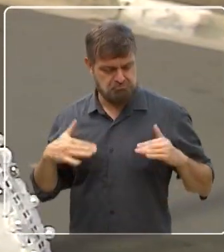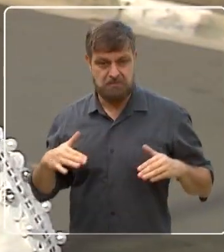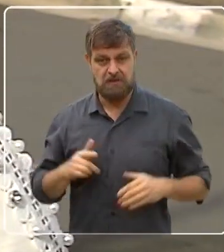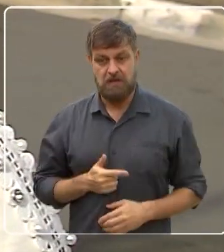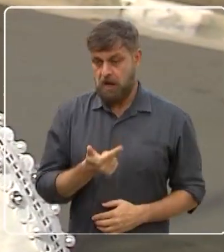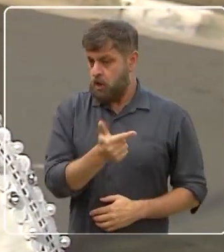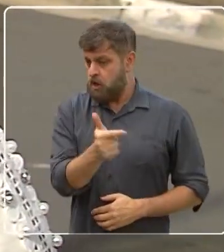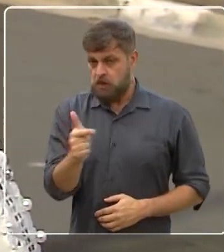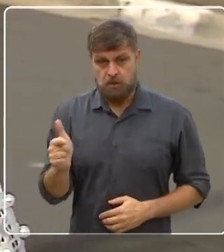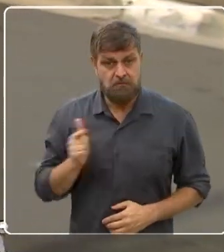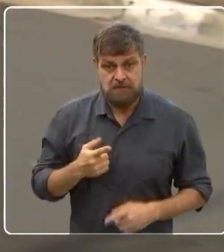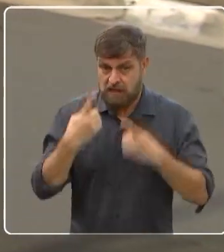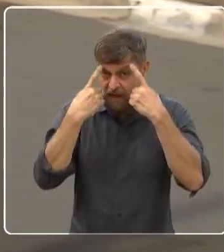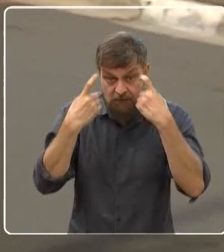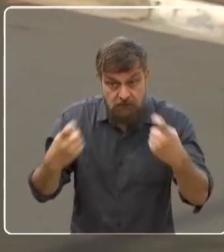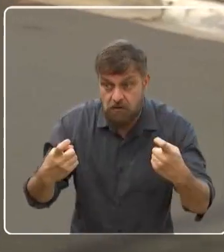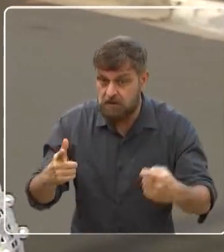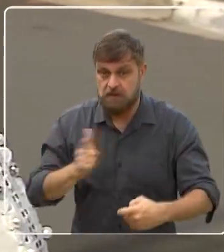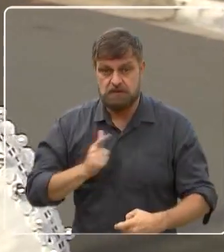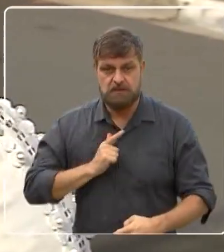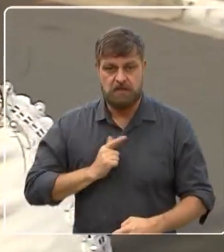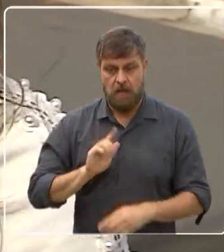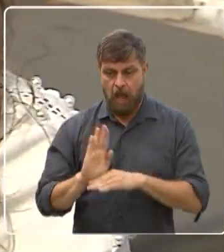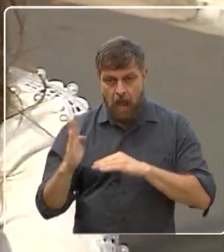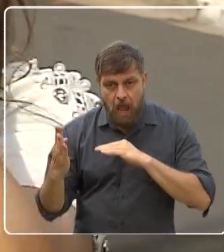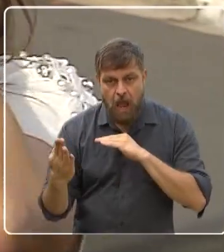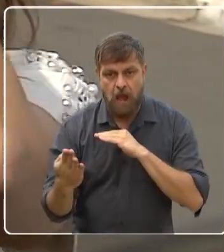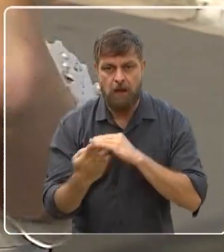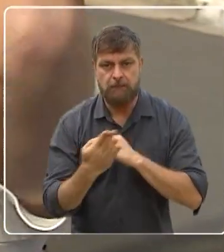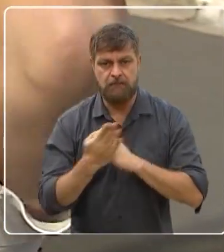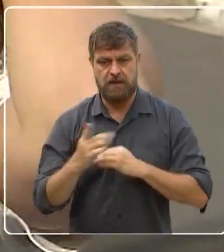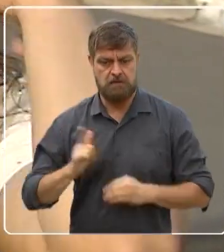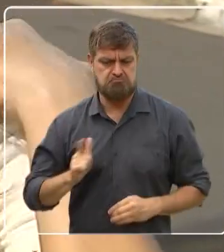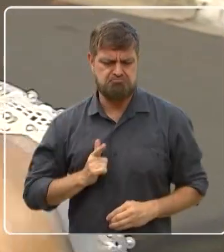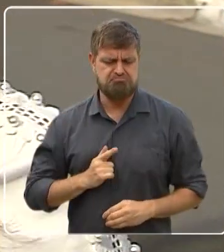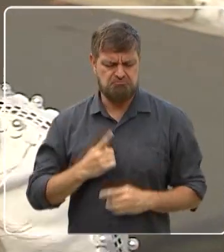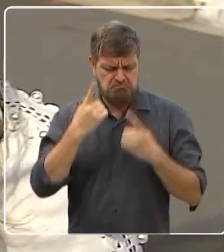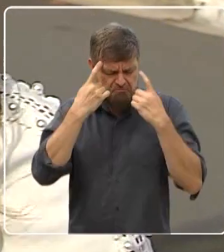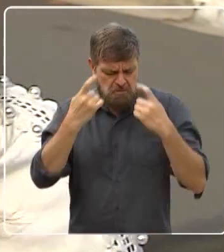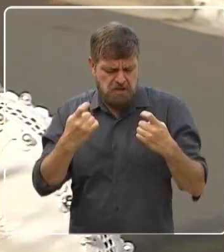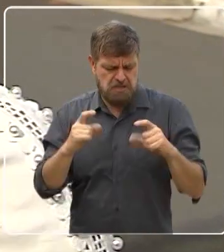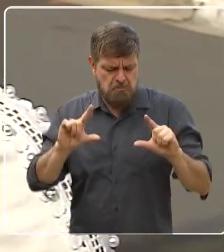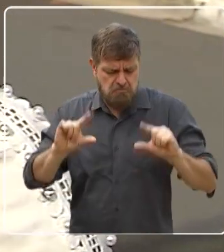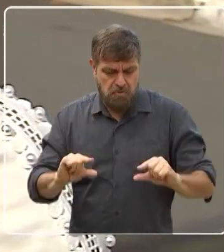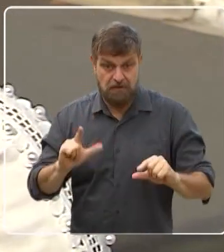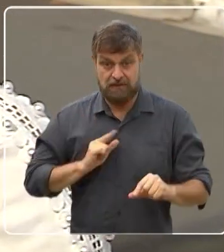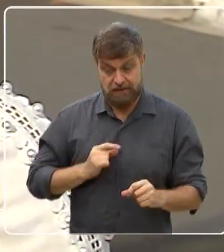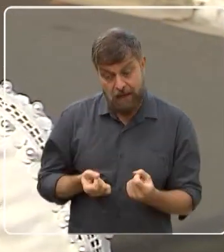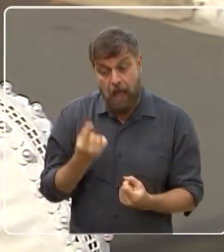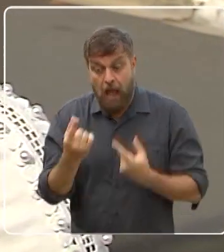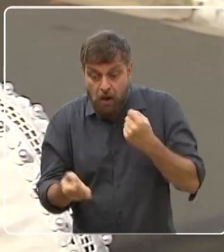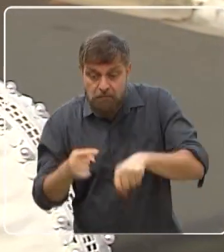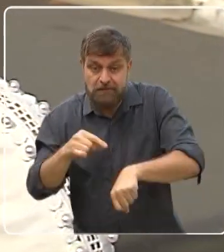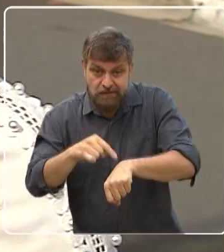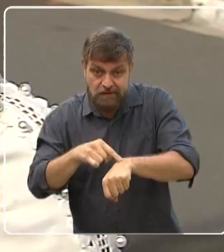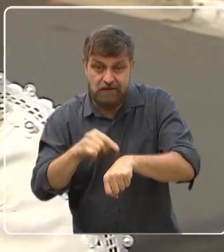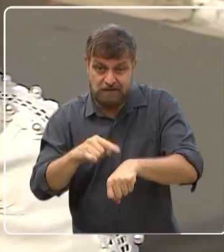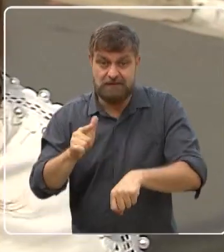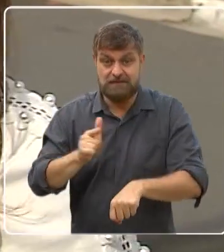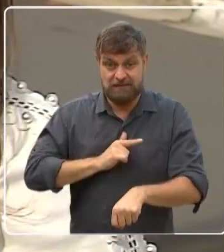essa violência presente, não é um bairro considerado muito violento, embora em alguns momentos tenha